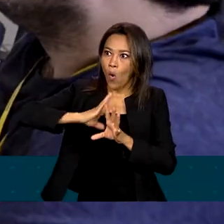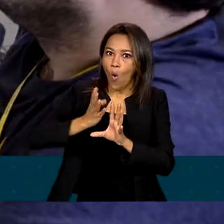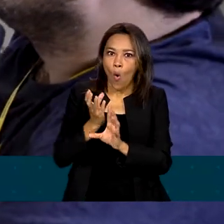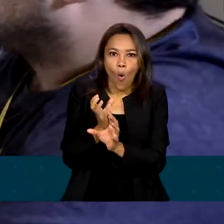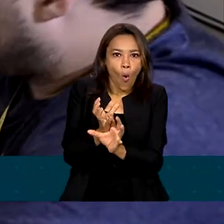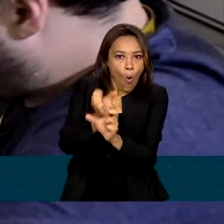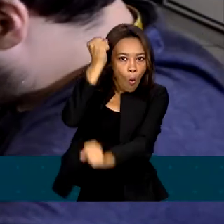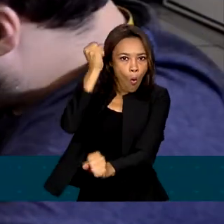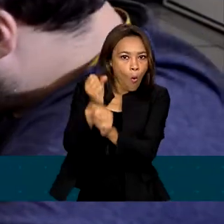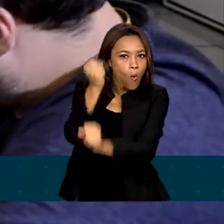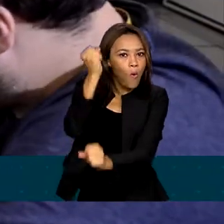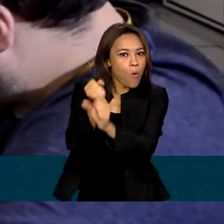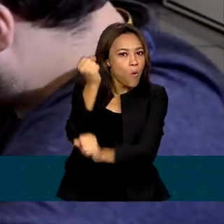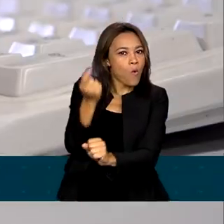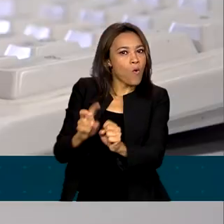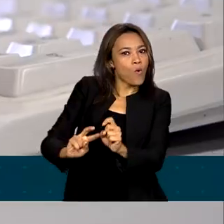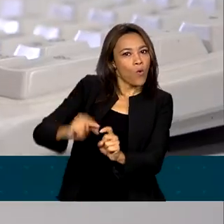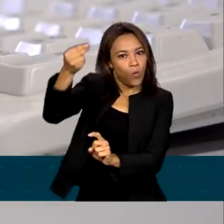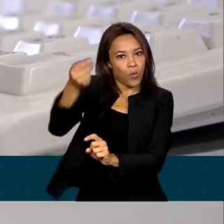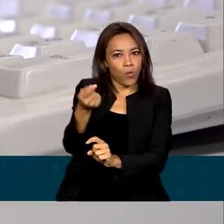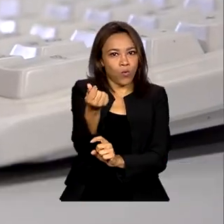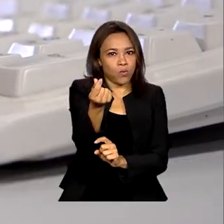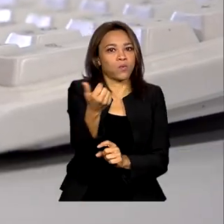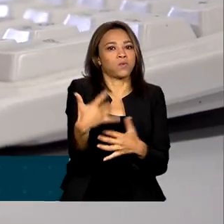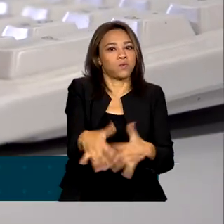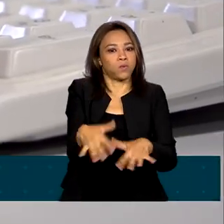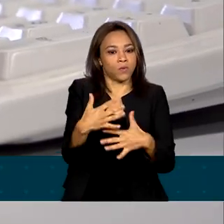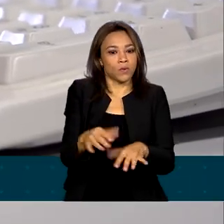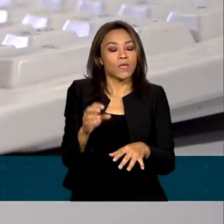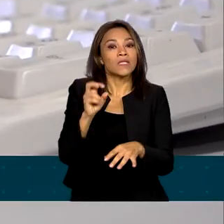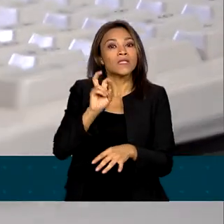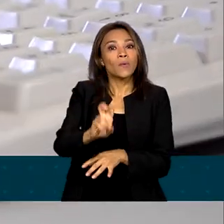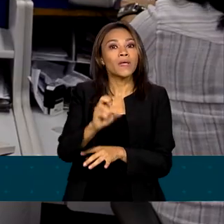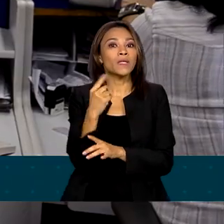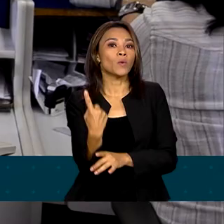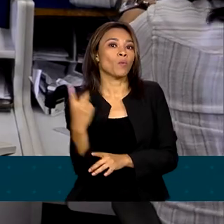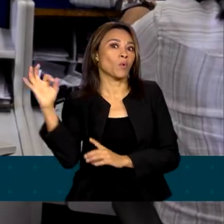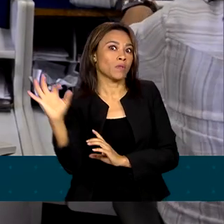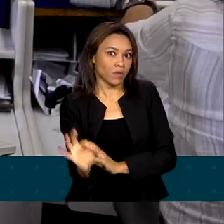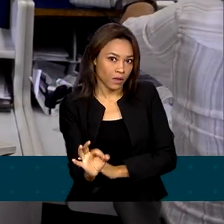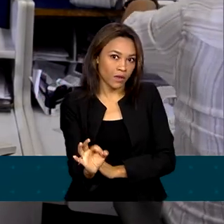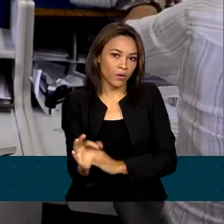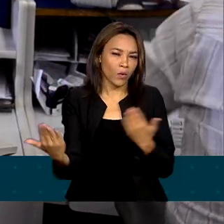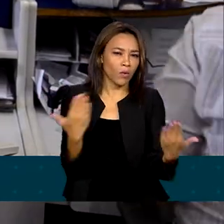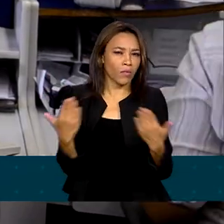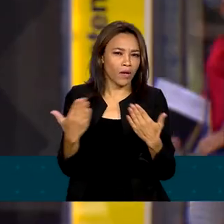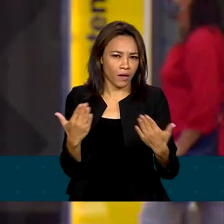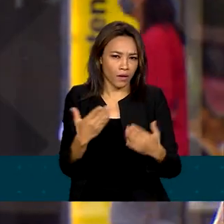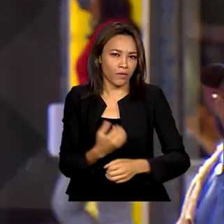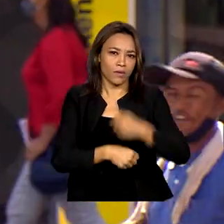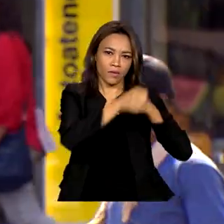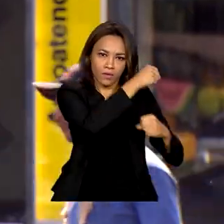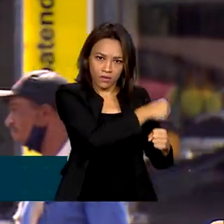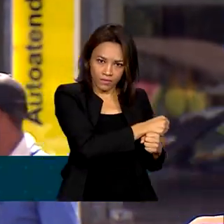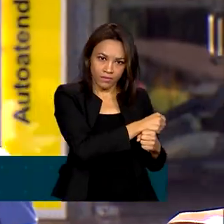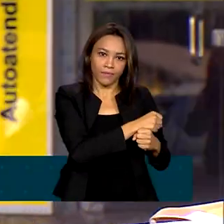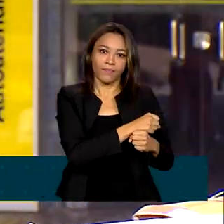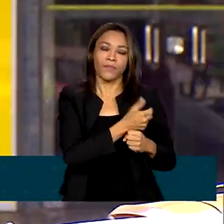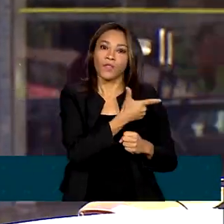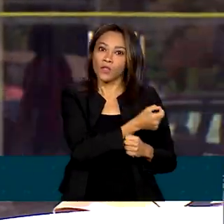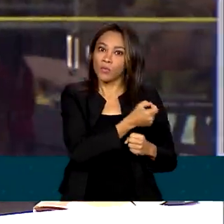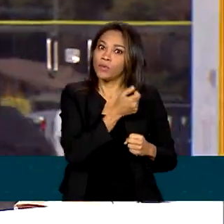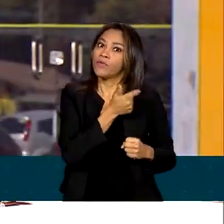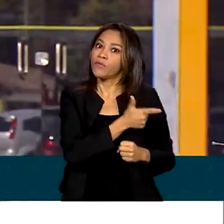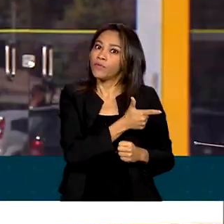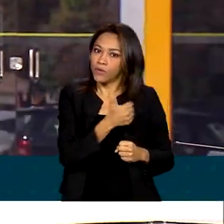bilhões de reais em 2022, um crescimento de 51% em relação ao ano anterior. Segundo a instituição,